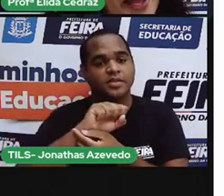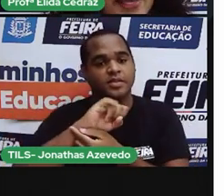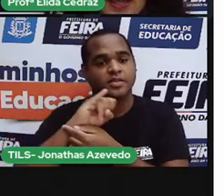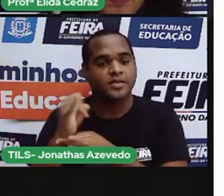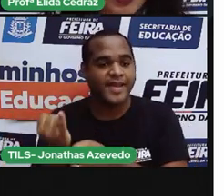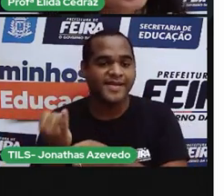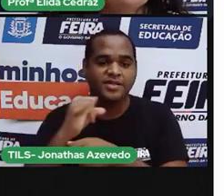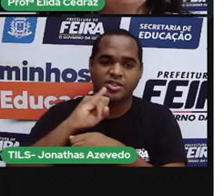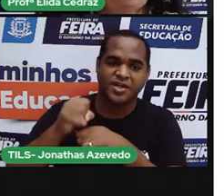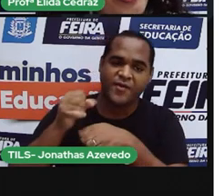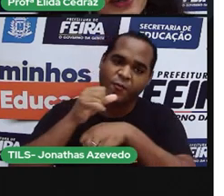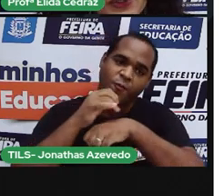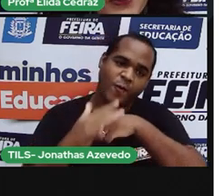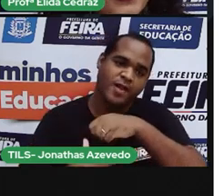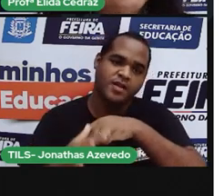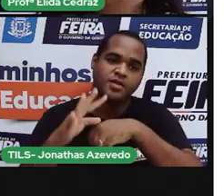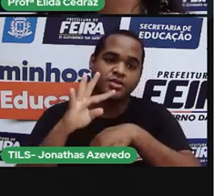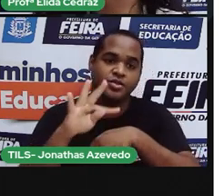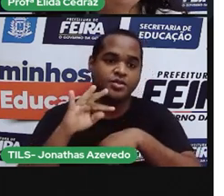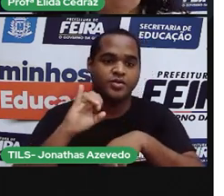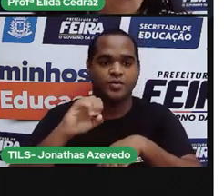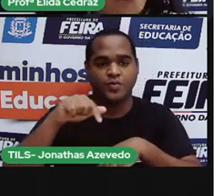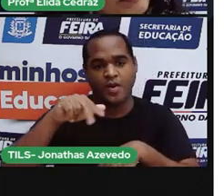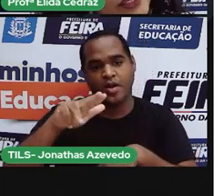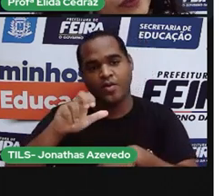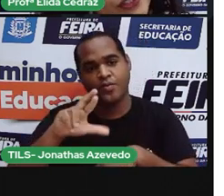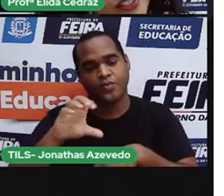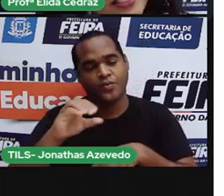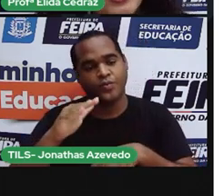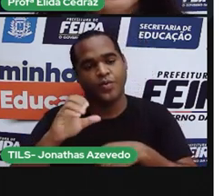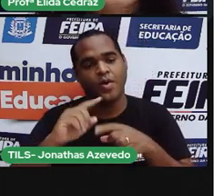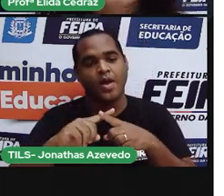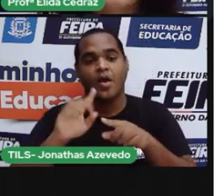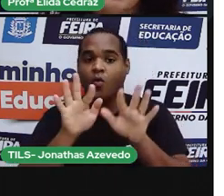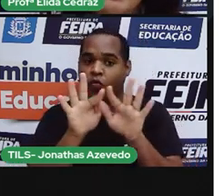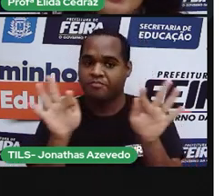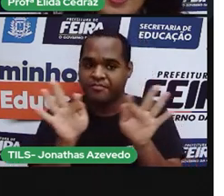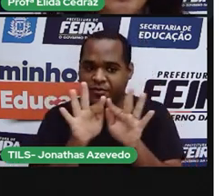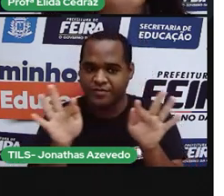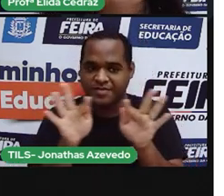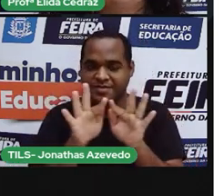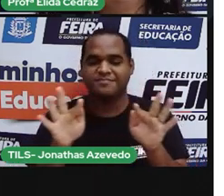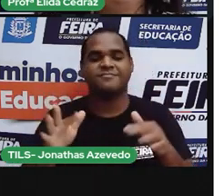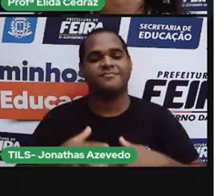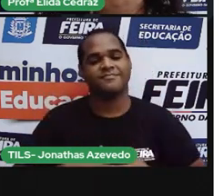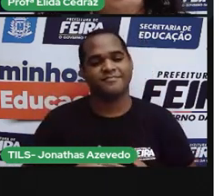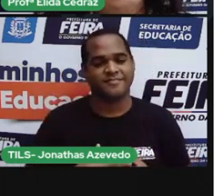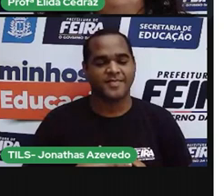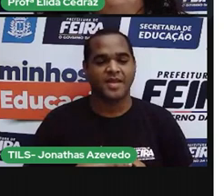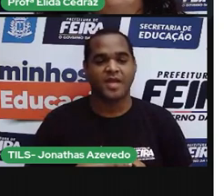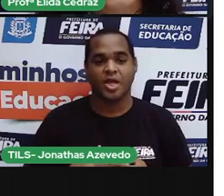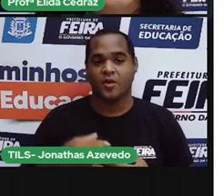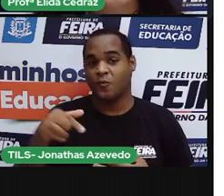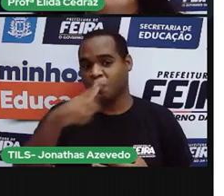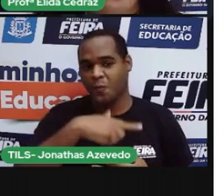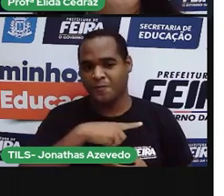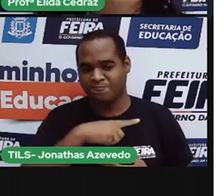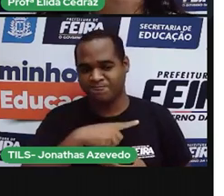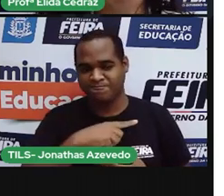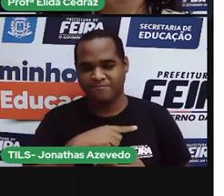Jaguara, Chifalho Sul, Unilde. E nós temos um bando